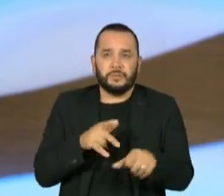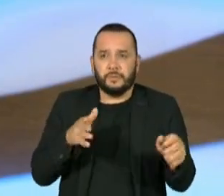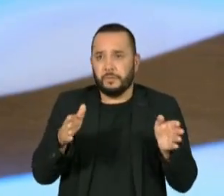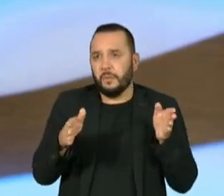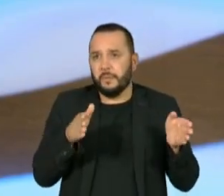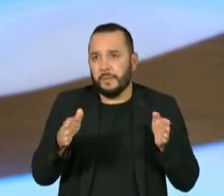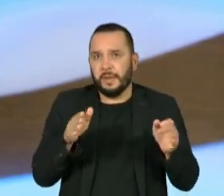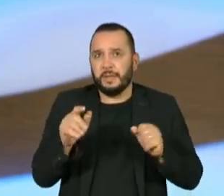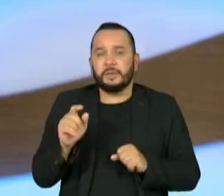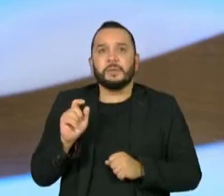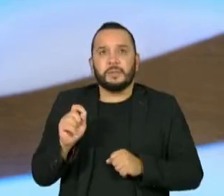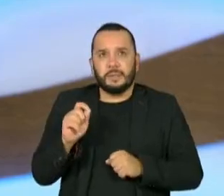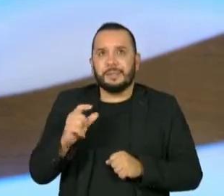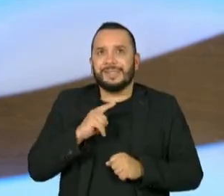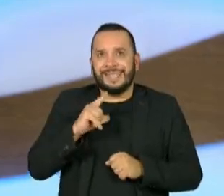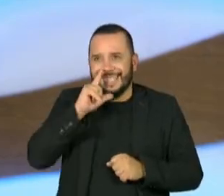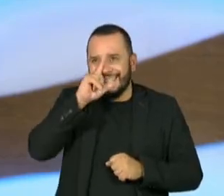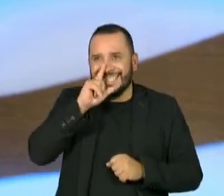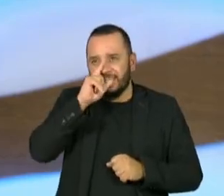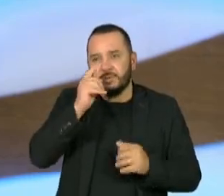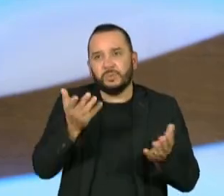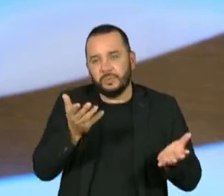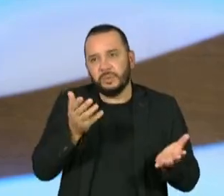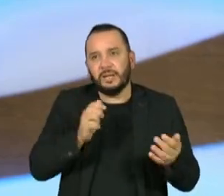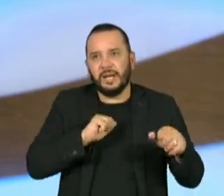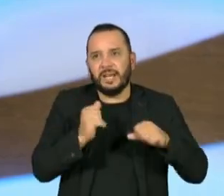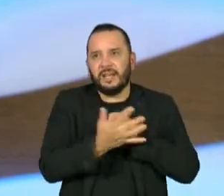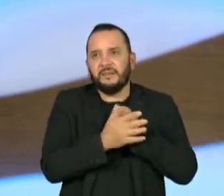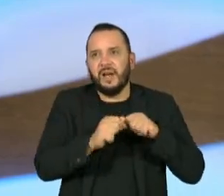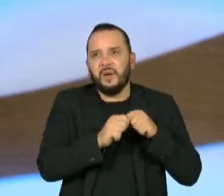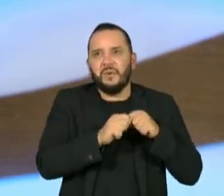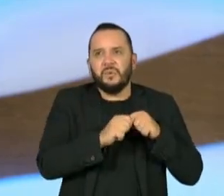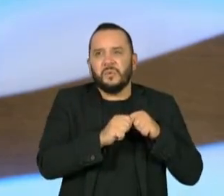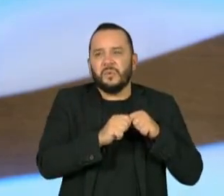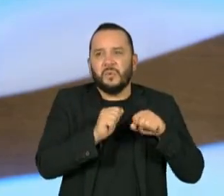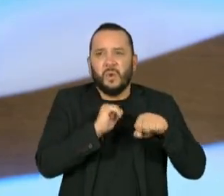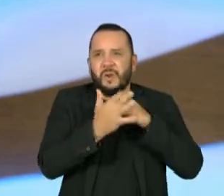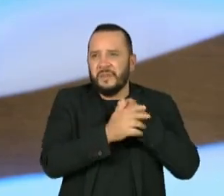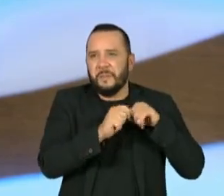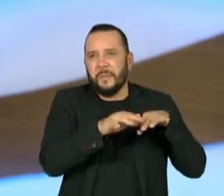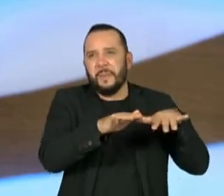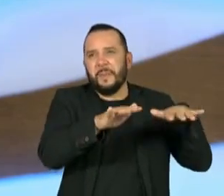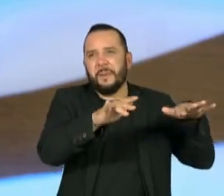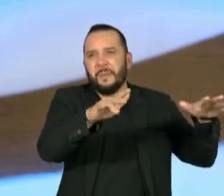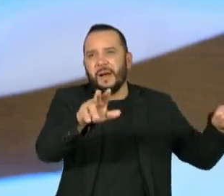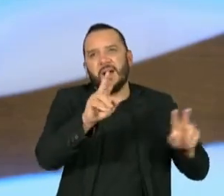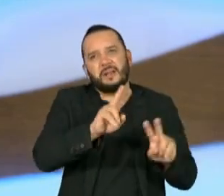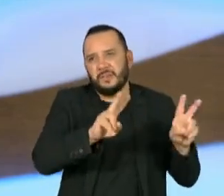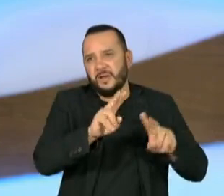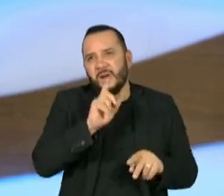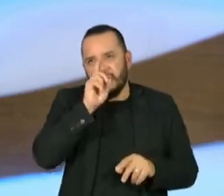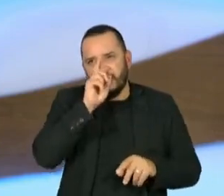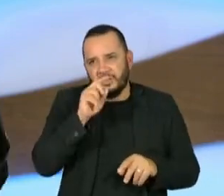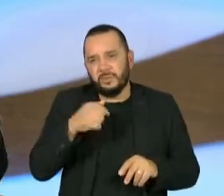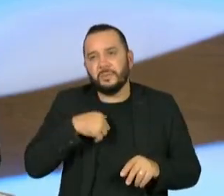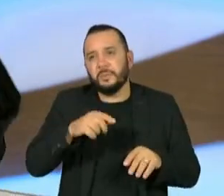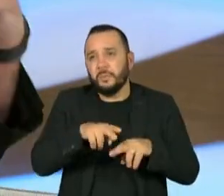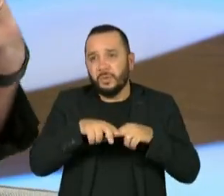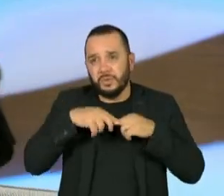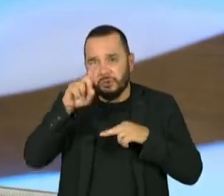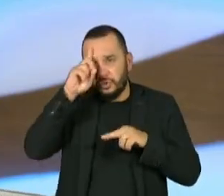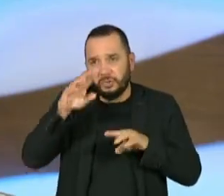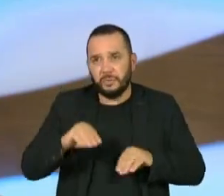que você tinha um risco reputacional para o carnaval. E eu acho, Rubem, que infelizmente, nessa